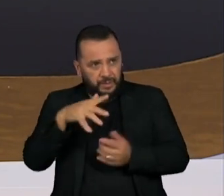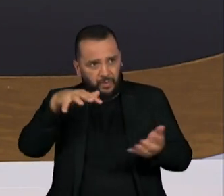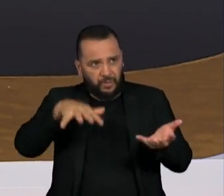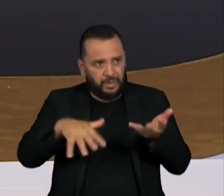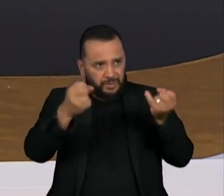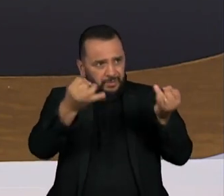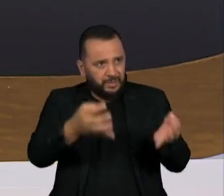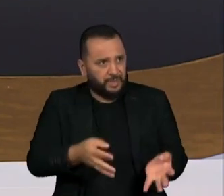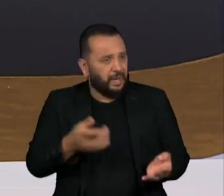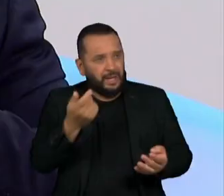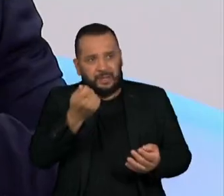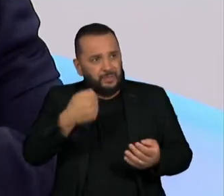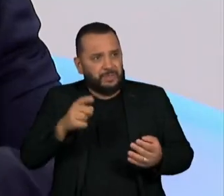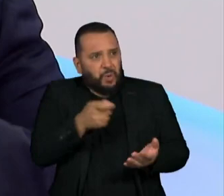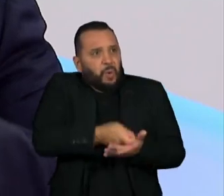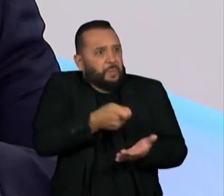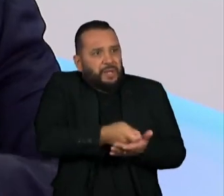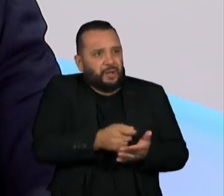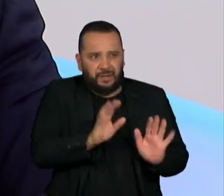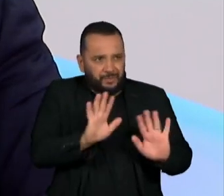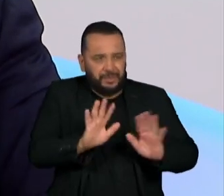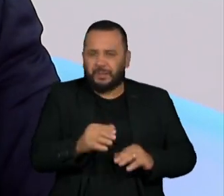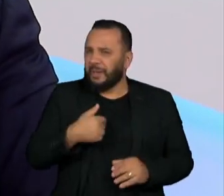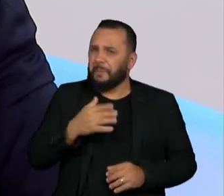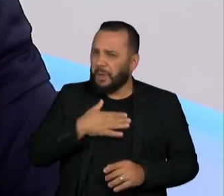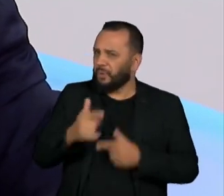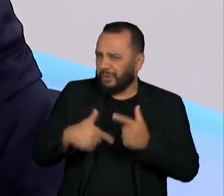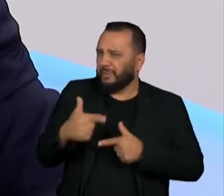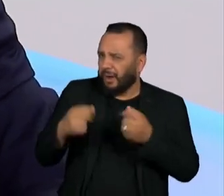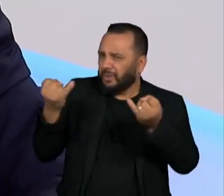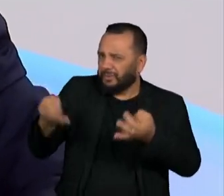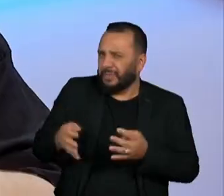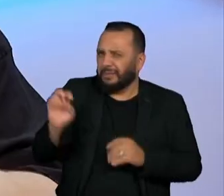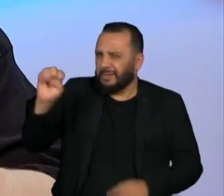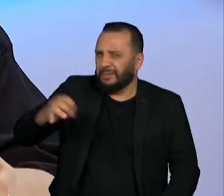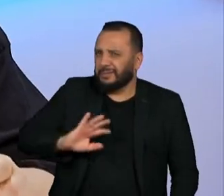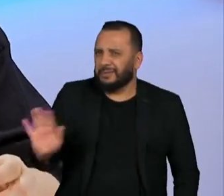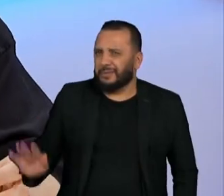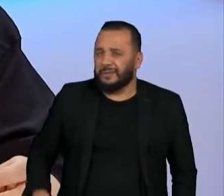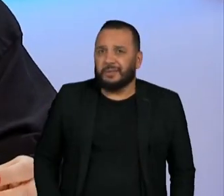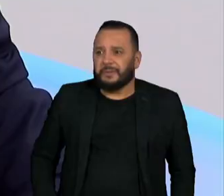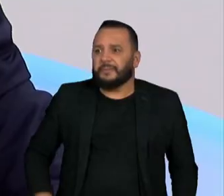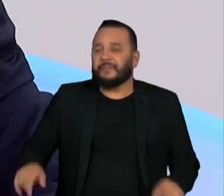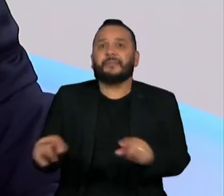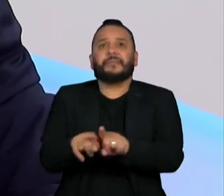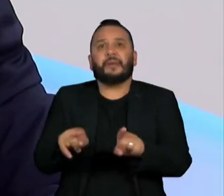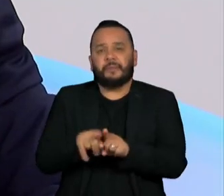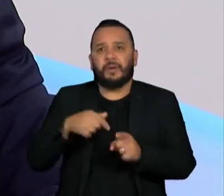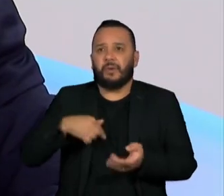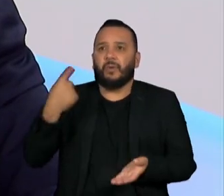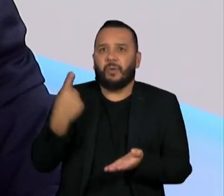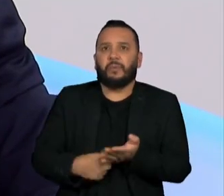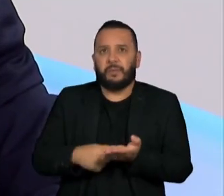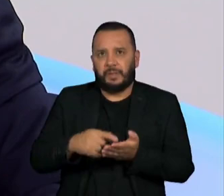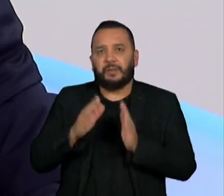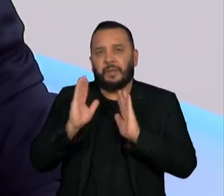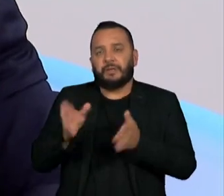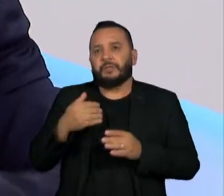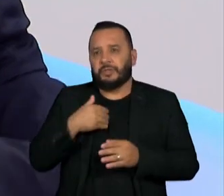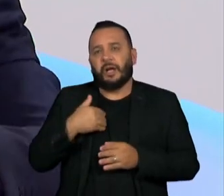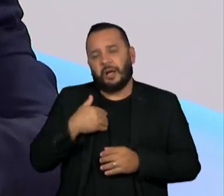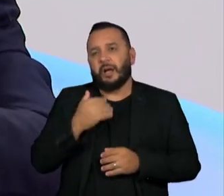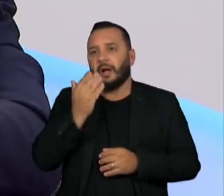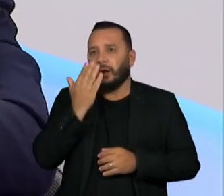explicar, não precisa convocá-lo, hein? Não, é meu trabalho, eu vou quantas vezes precisar. Juliana, tem Inclusive, eu marquei até um jantar com o presidente da CAE essa